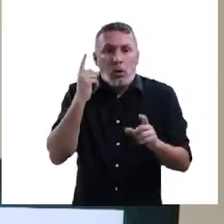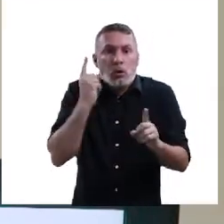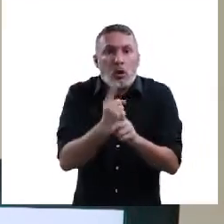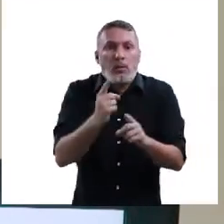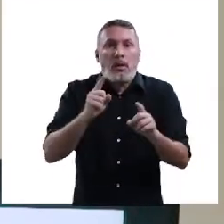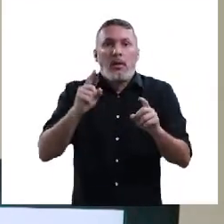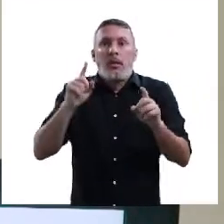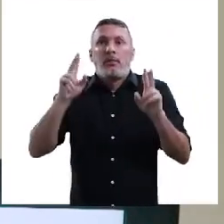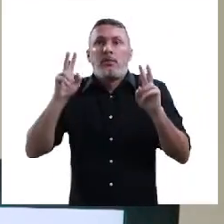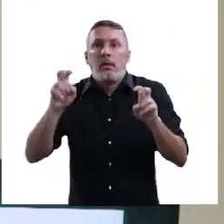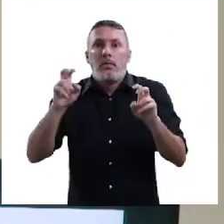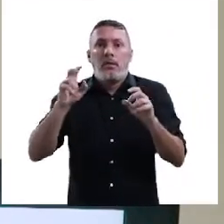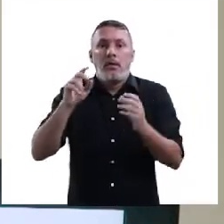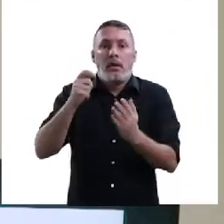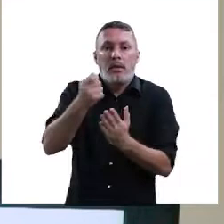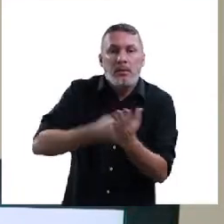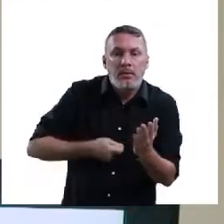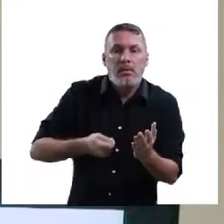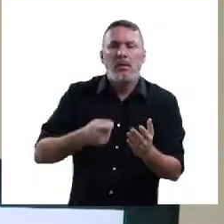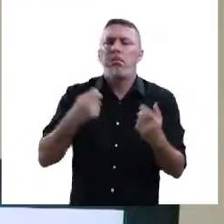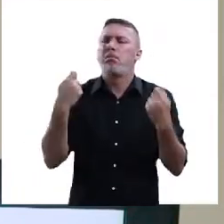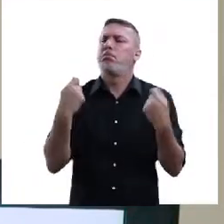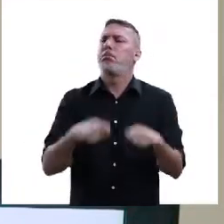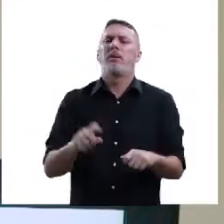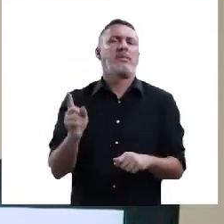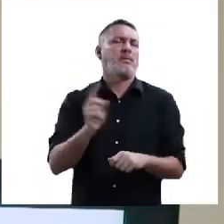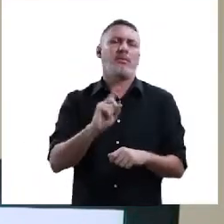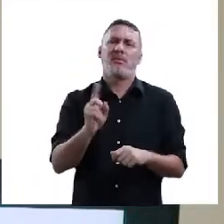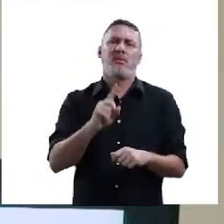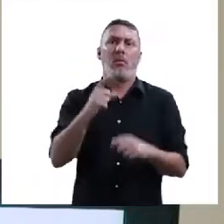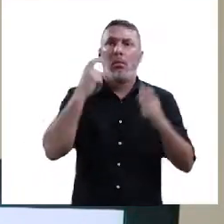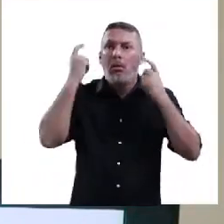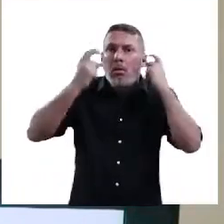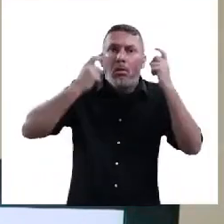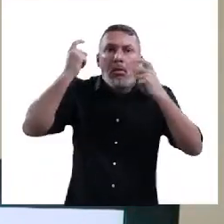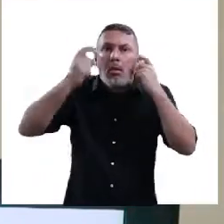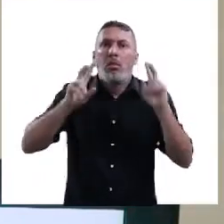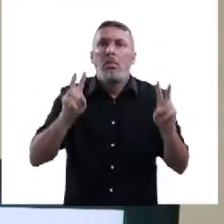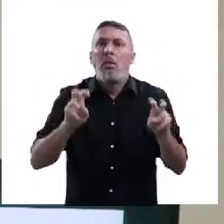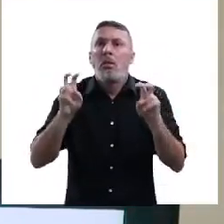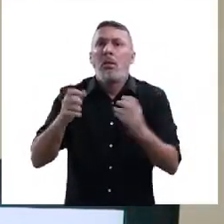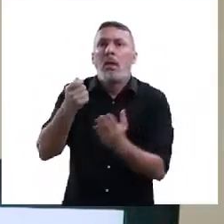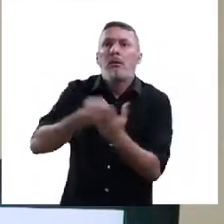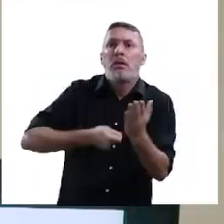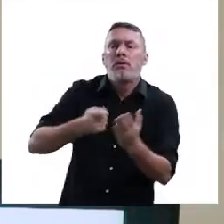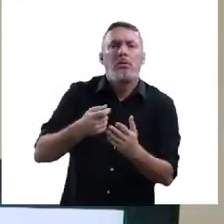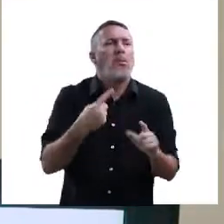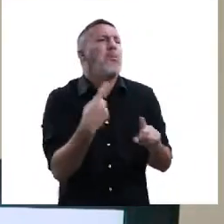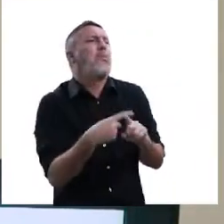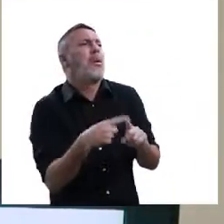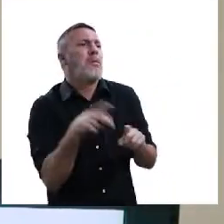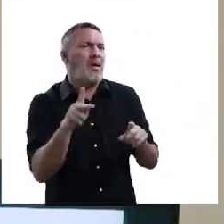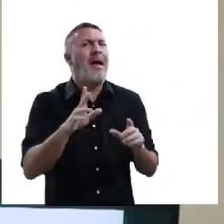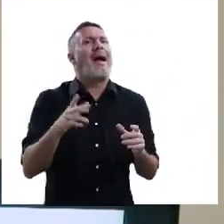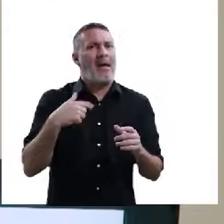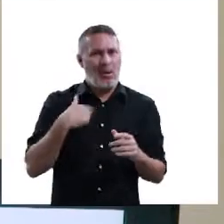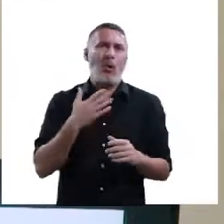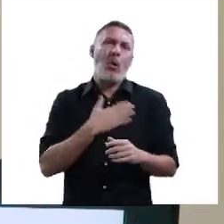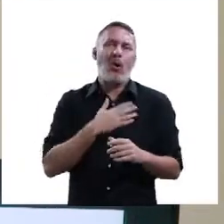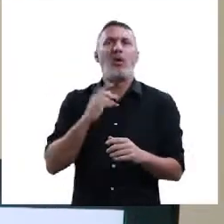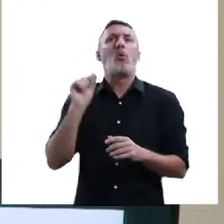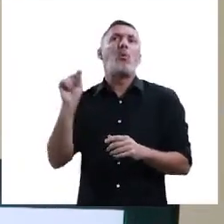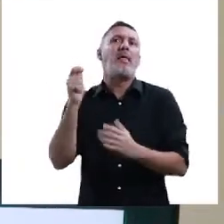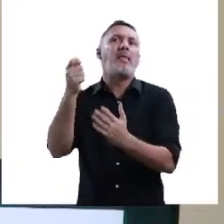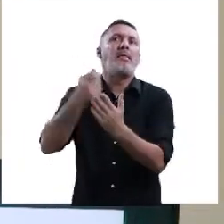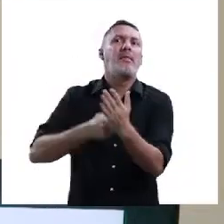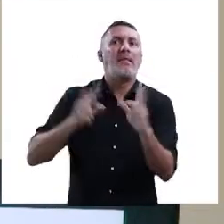redação. Vou repetir. Não precisa adivinhar o tema da redação. Por que isso, professor? Ah, não, eu